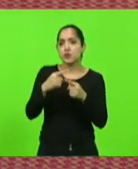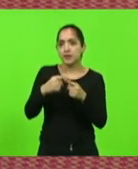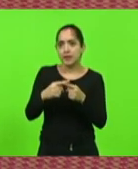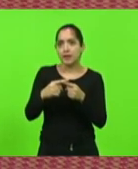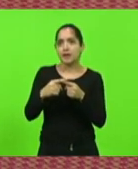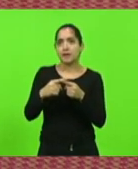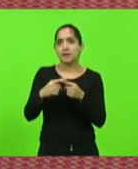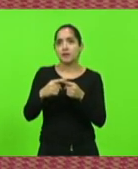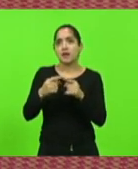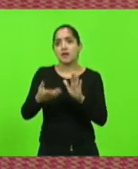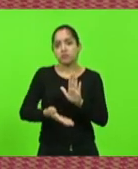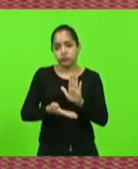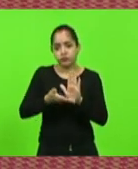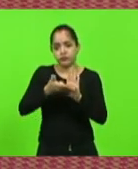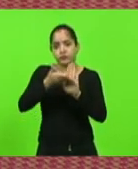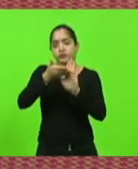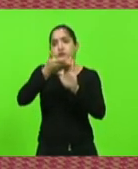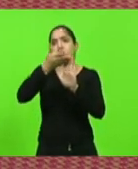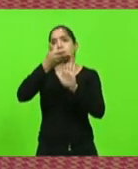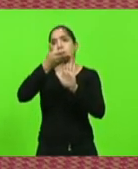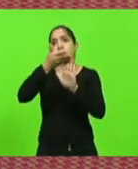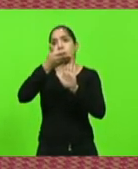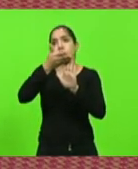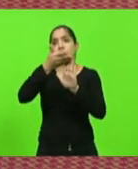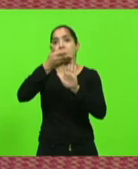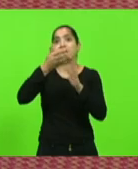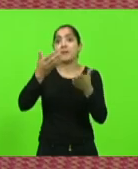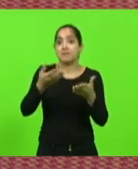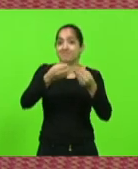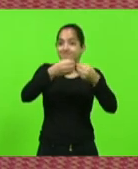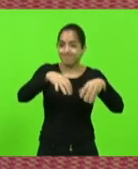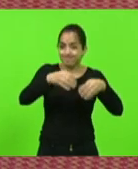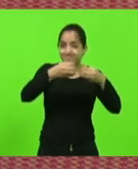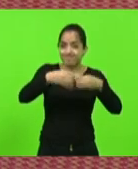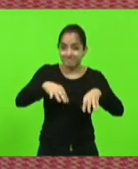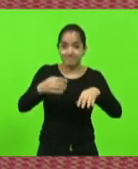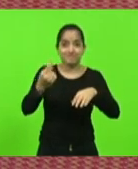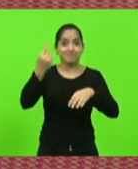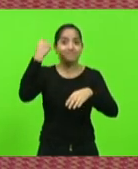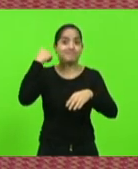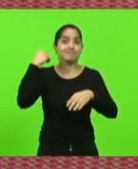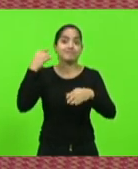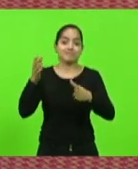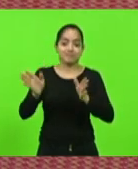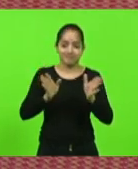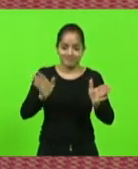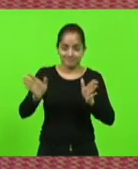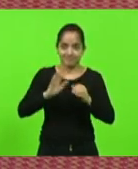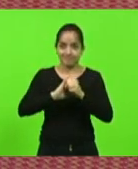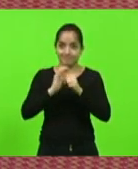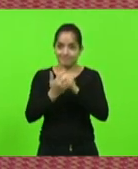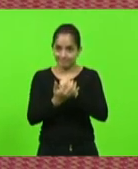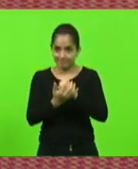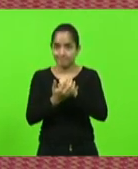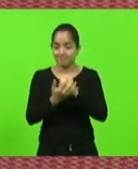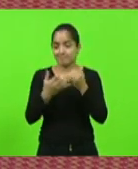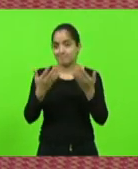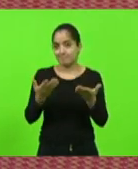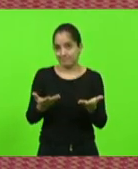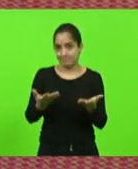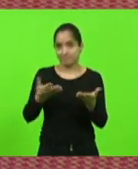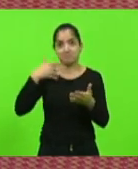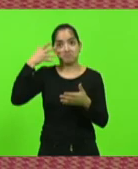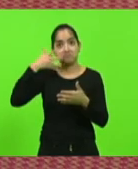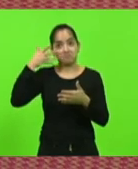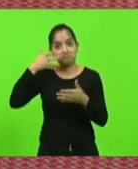régua lá em cima desse preço? Para compensar os prejuízos que tiveram durante o período de pandemia, adotando aquele discurso